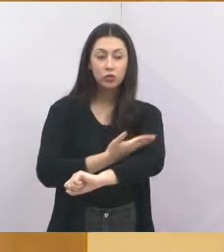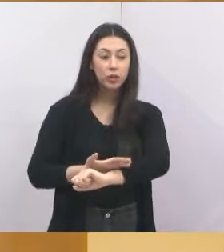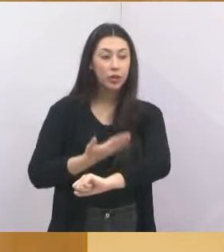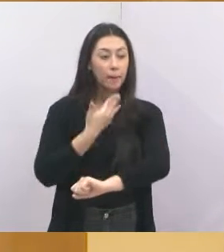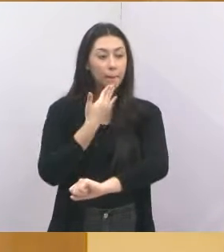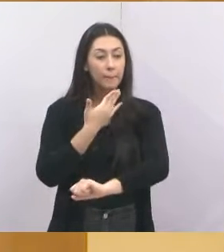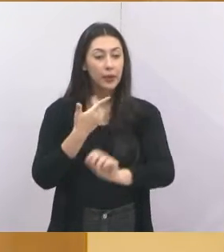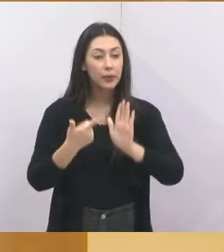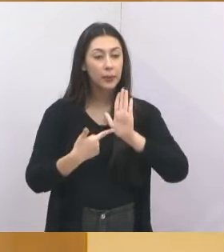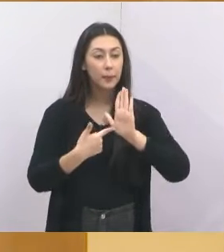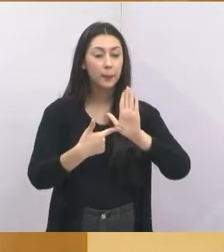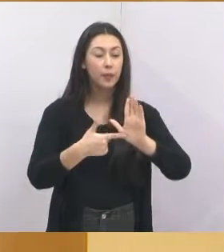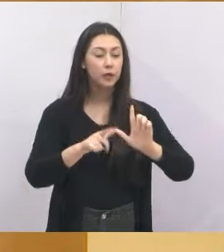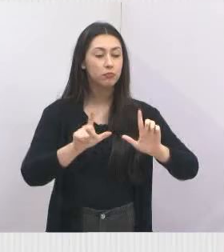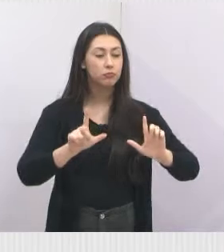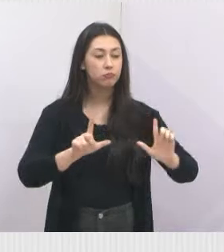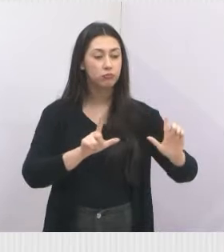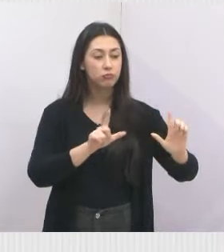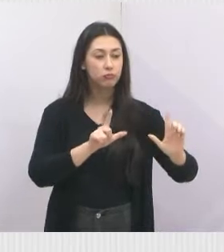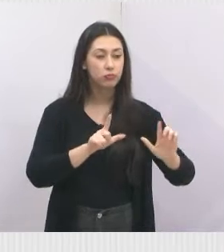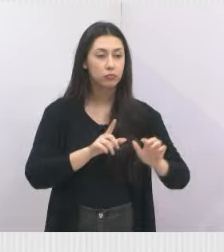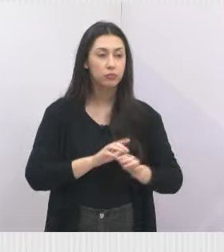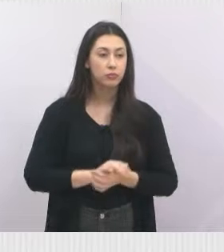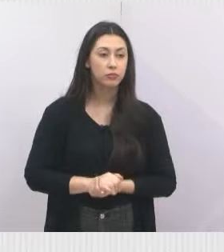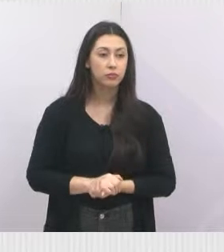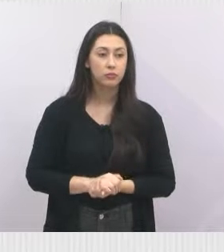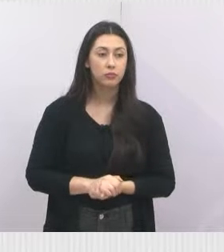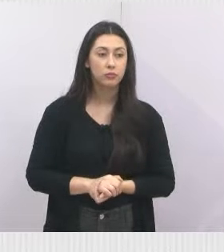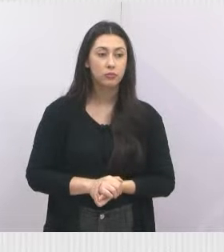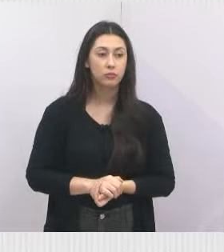que possam já colocar o primeiro slide, por gentileza.